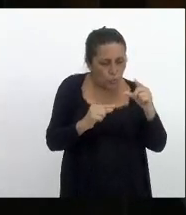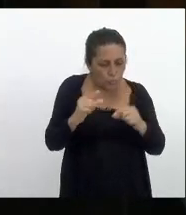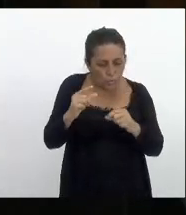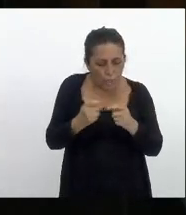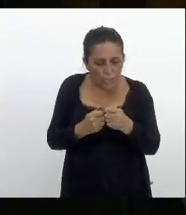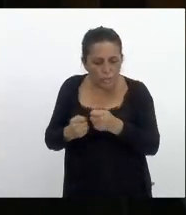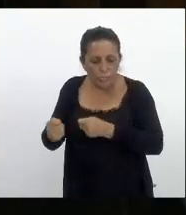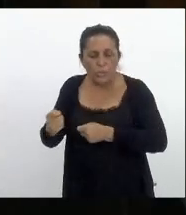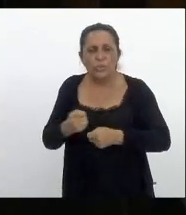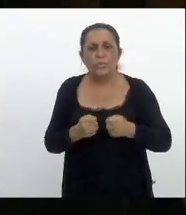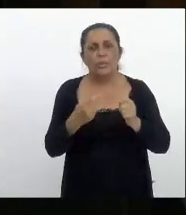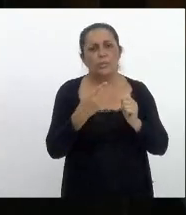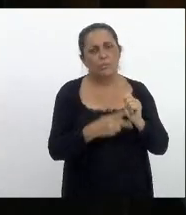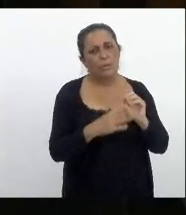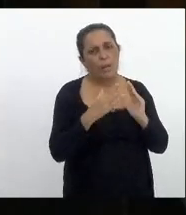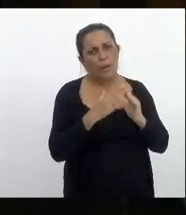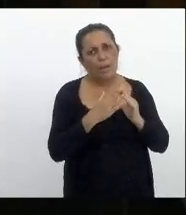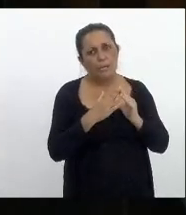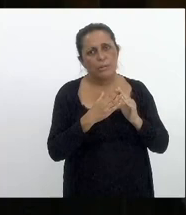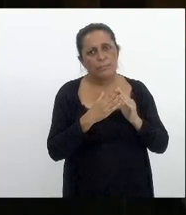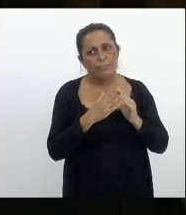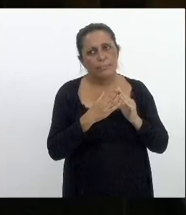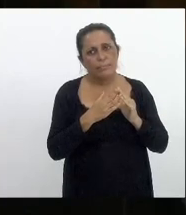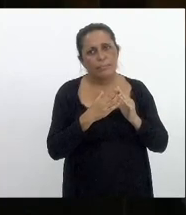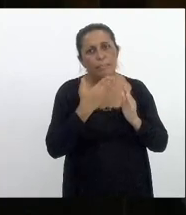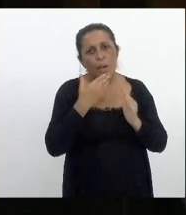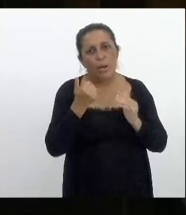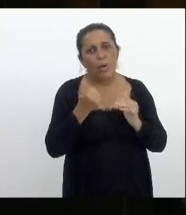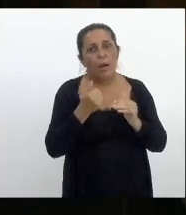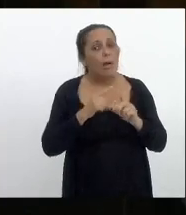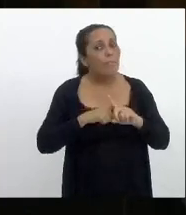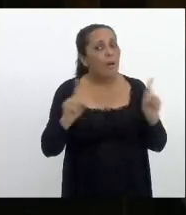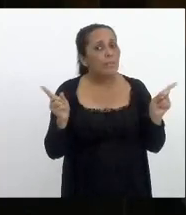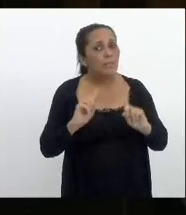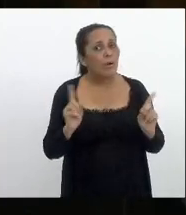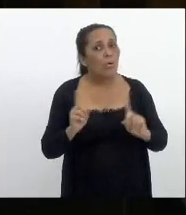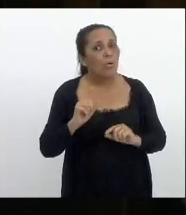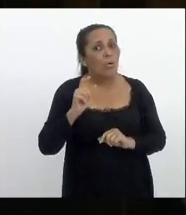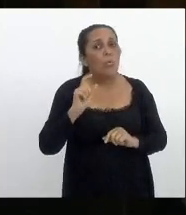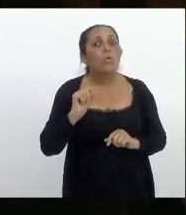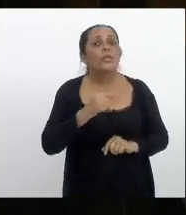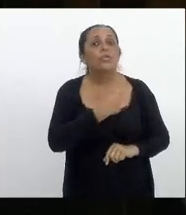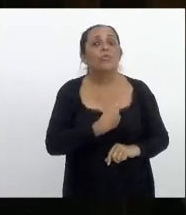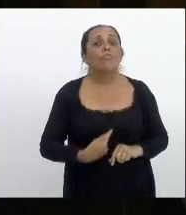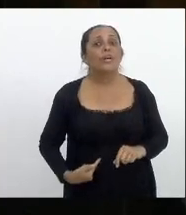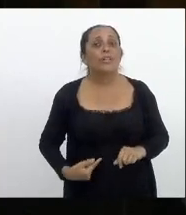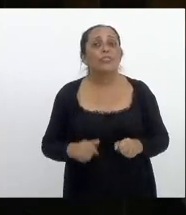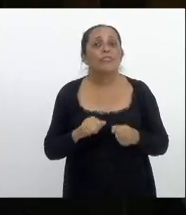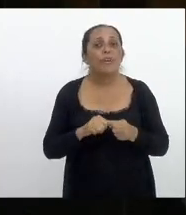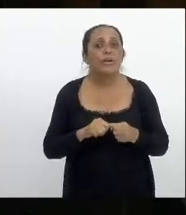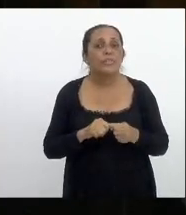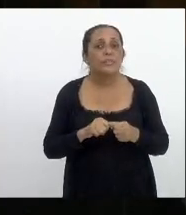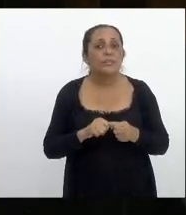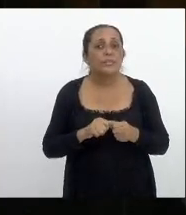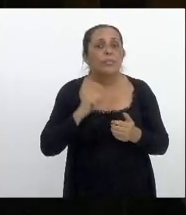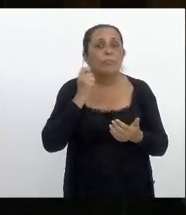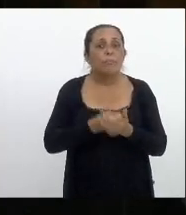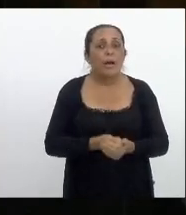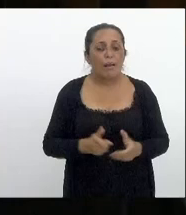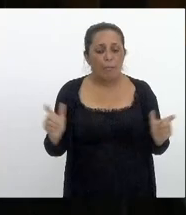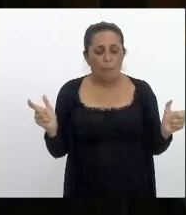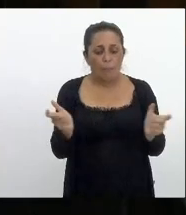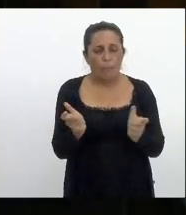sua casa da melhor forma possível mas não o que o governador fez em vez de enxugar a folha